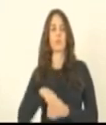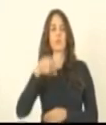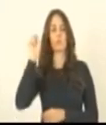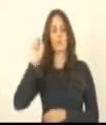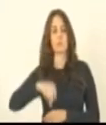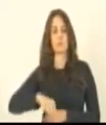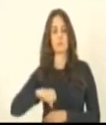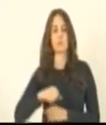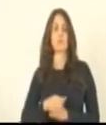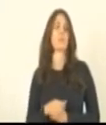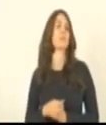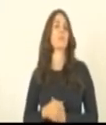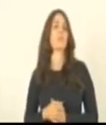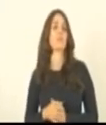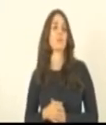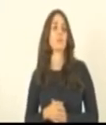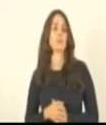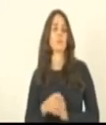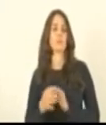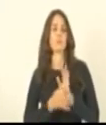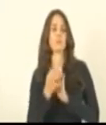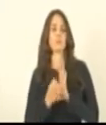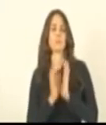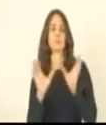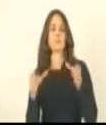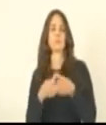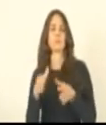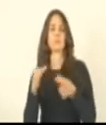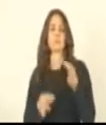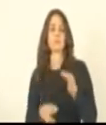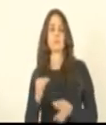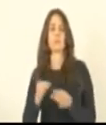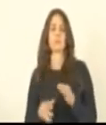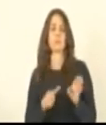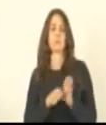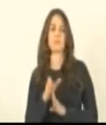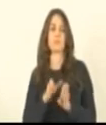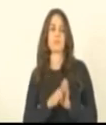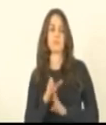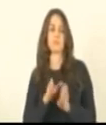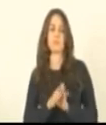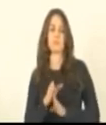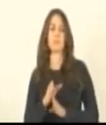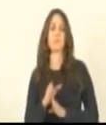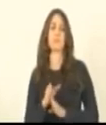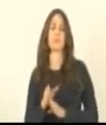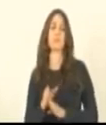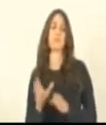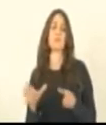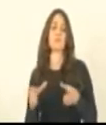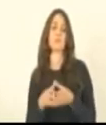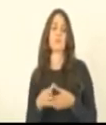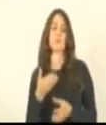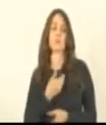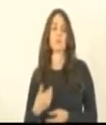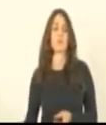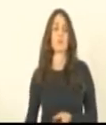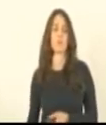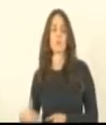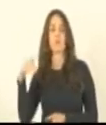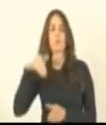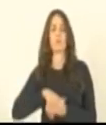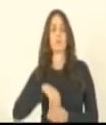conforme o parecer da Comissão de Justiça. Líder do governo orienta a base do governo a votar sim.